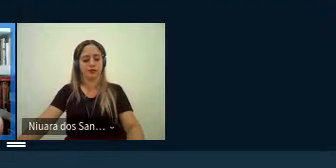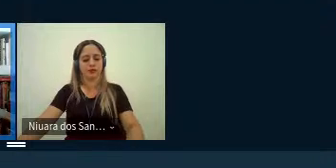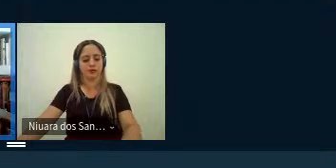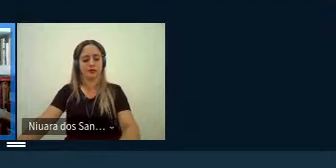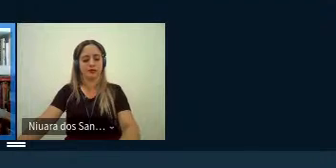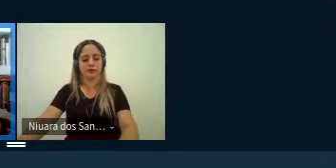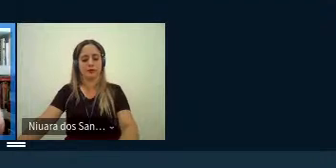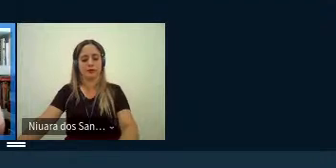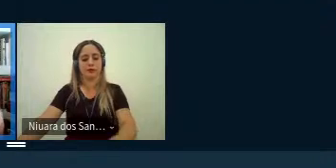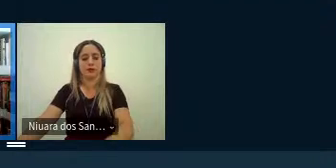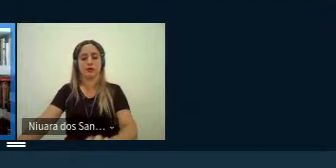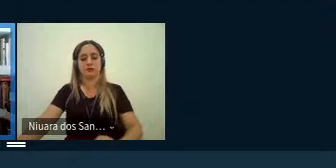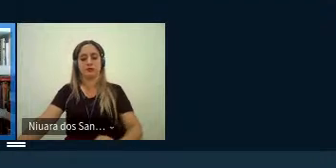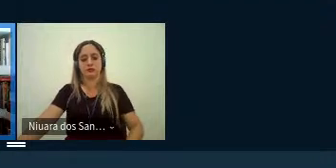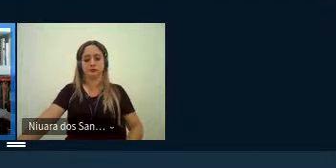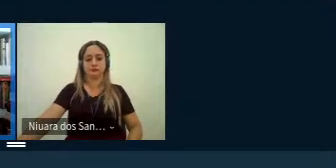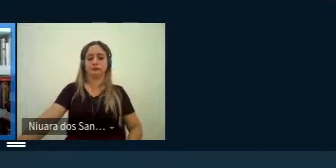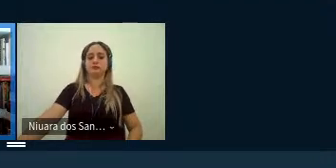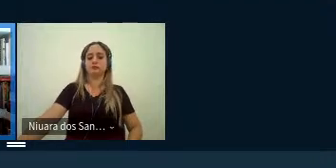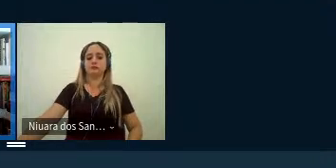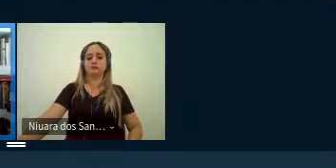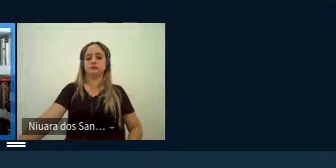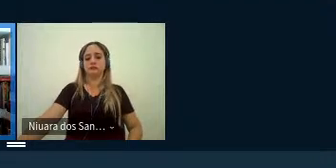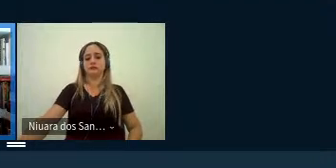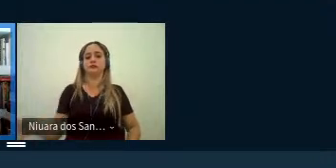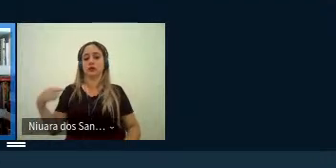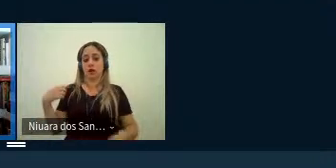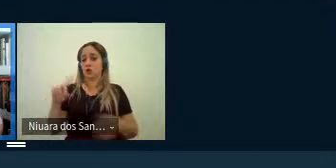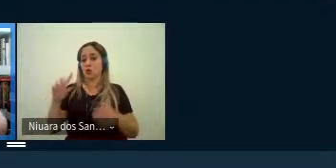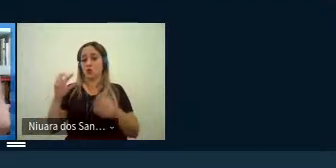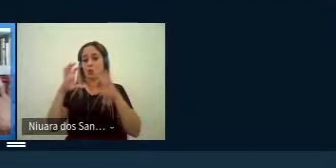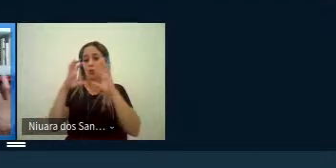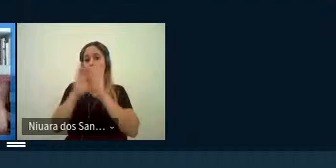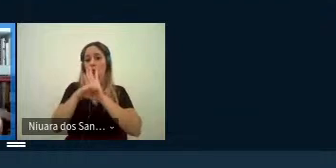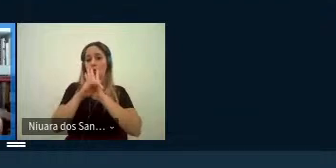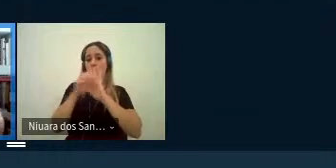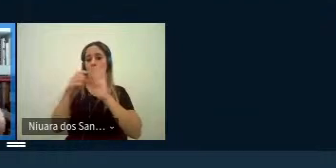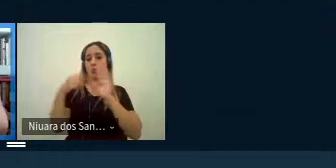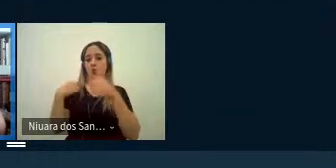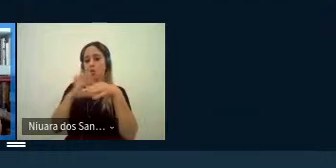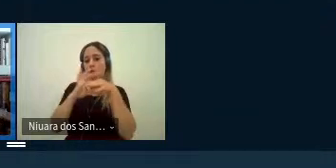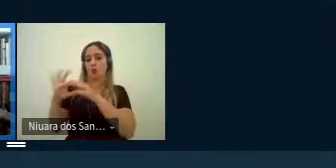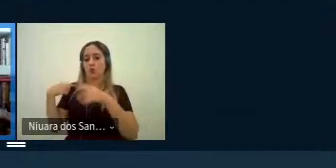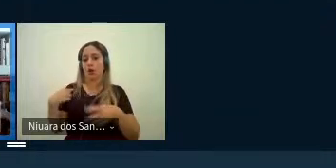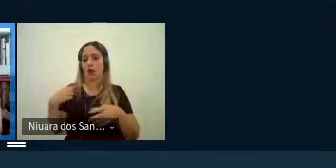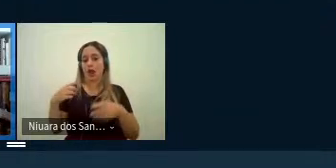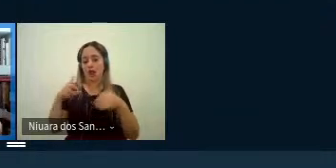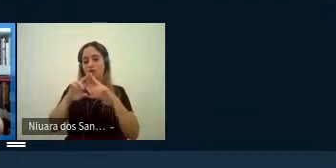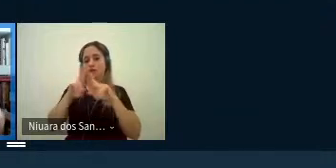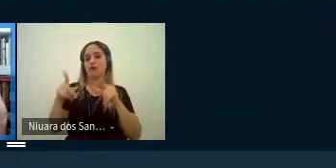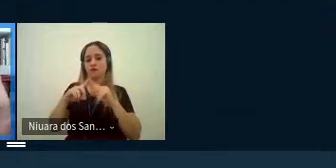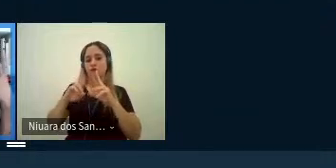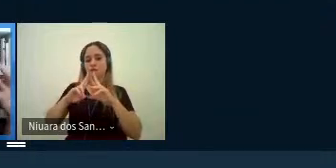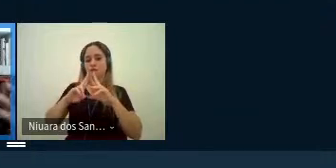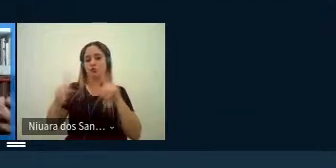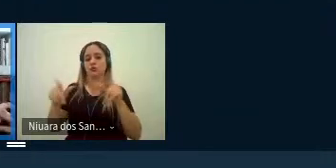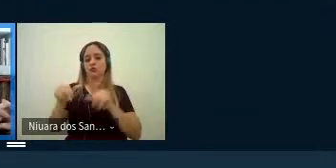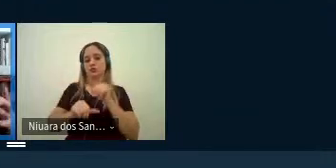que passa não é também não é uma conceituação estanque ela passa por diversas concepções